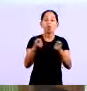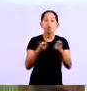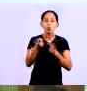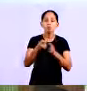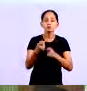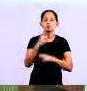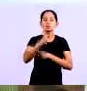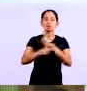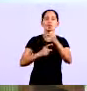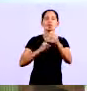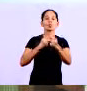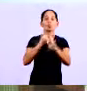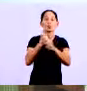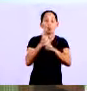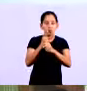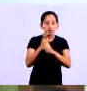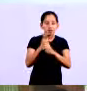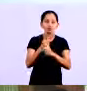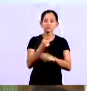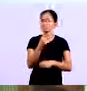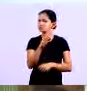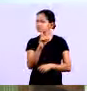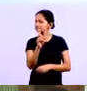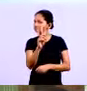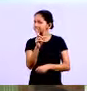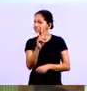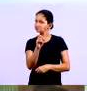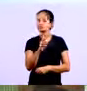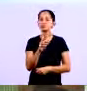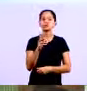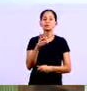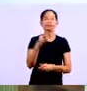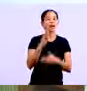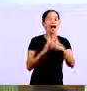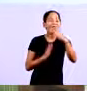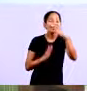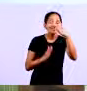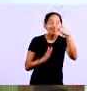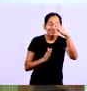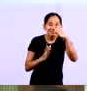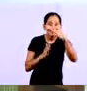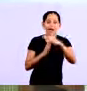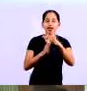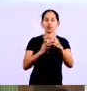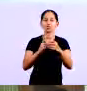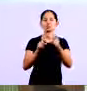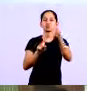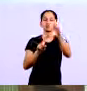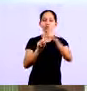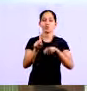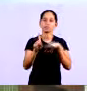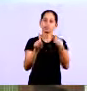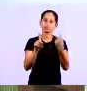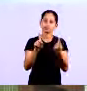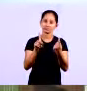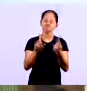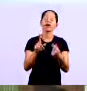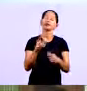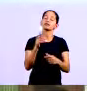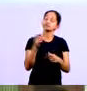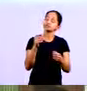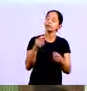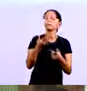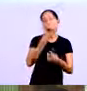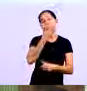uma vez por ano uma vez por semestre no máximo no máximo 30 dias no máximo o ideal é que se faça isso ou di